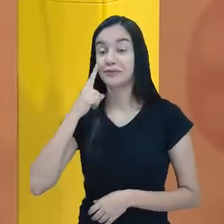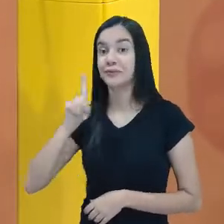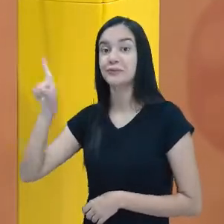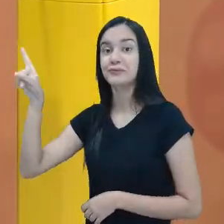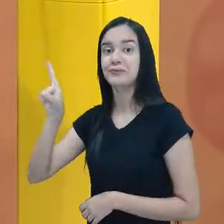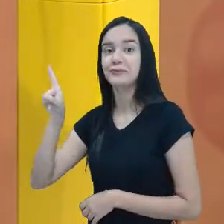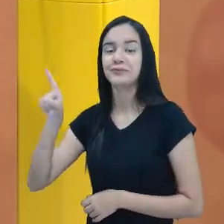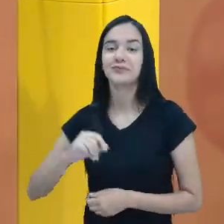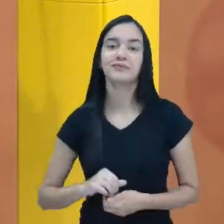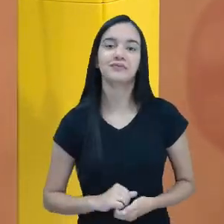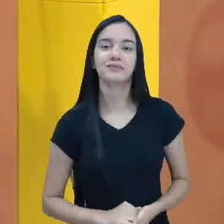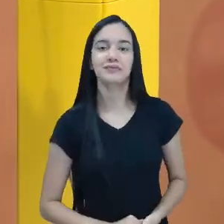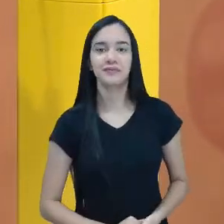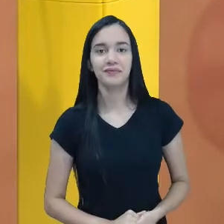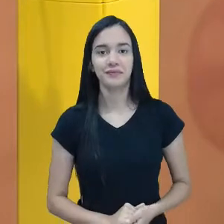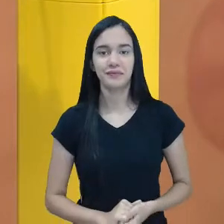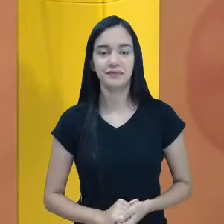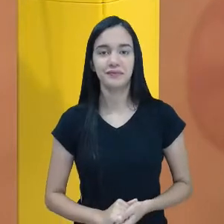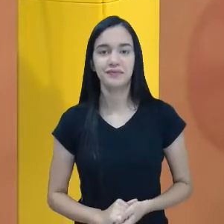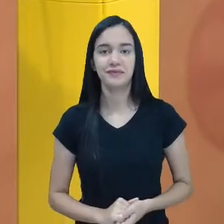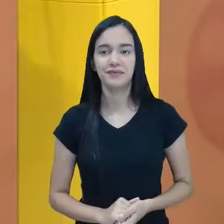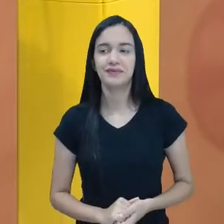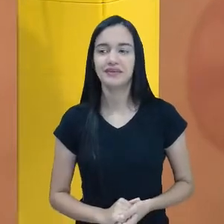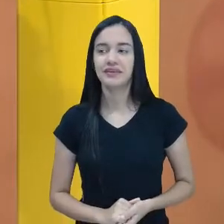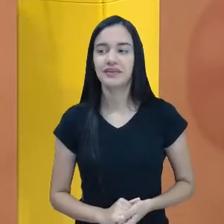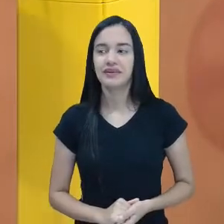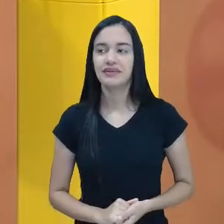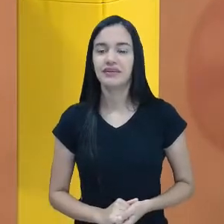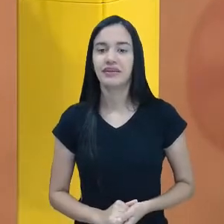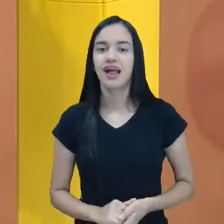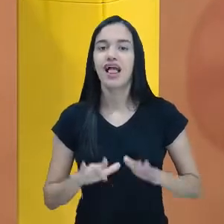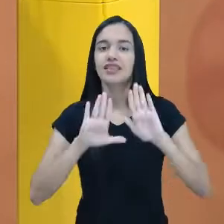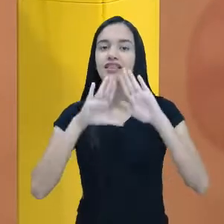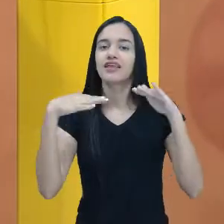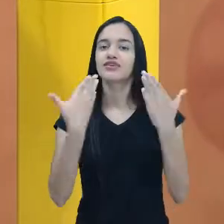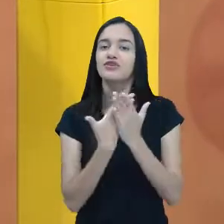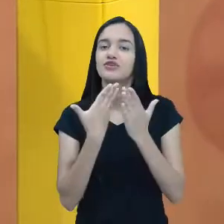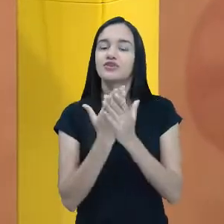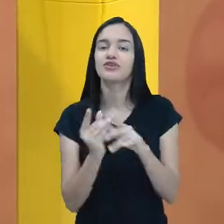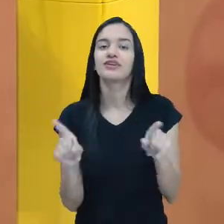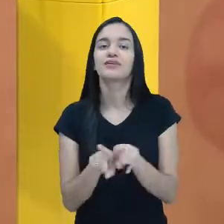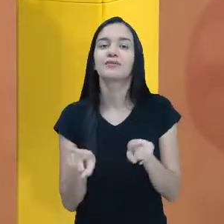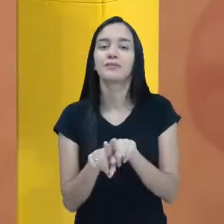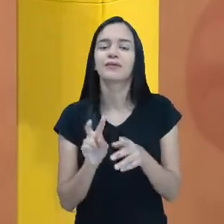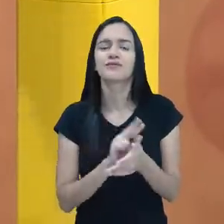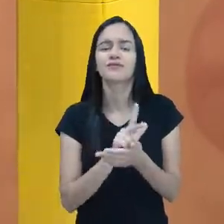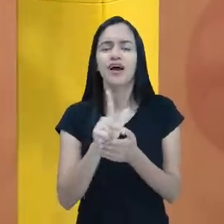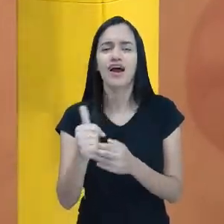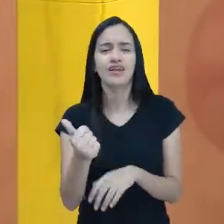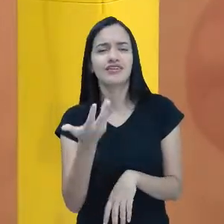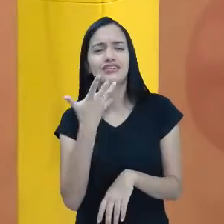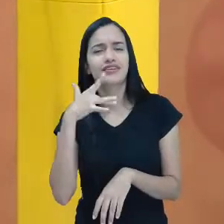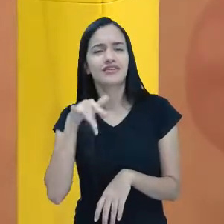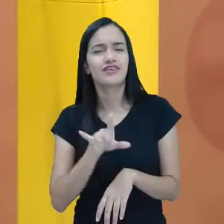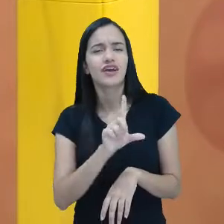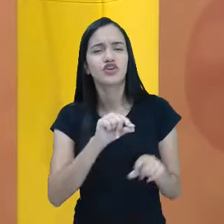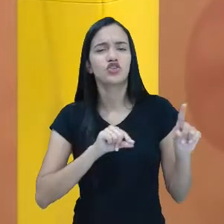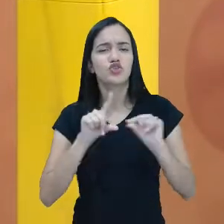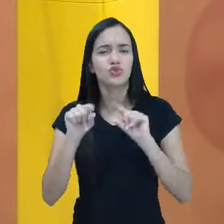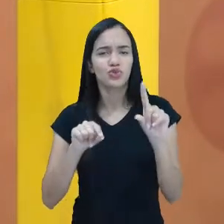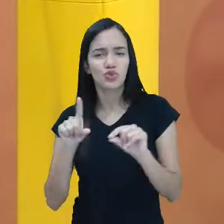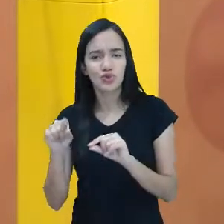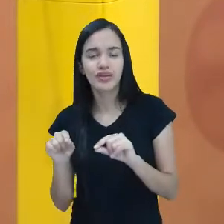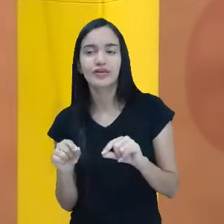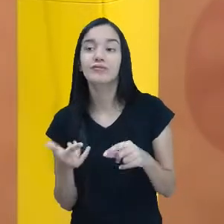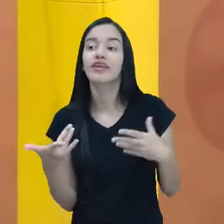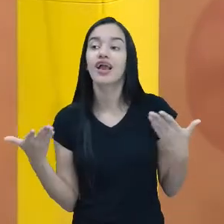galinha choca, olha aí, ó. Aí vai fazer assim na escola também. Muitas crianças vão escolher, né, professora? E vai colocar no seu varal.